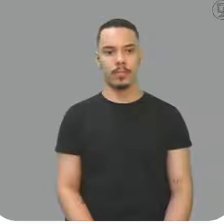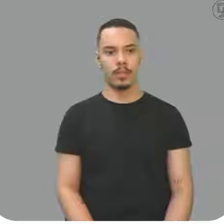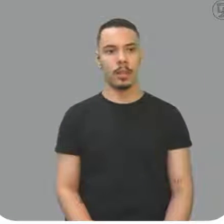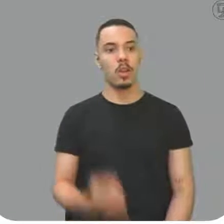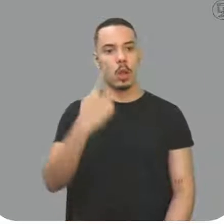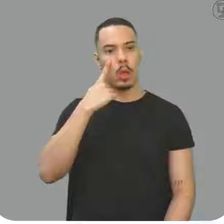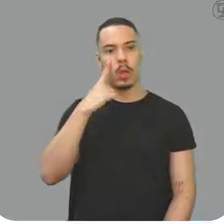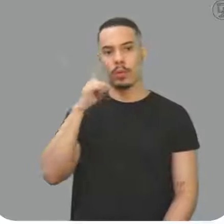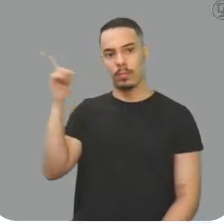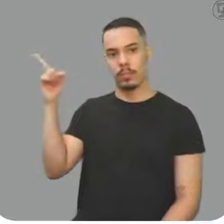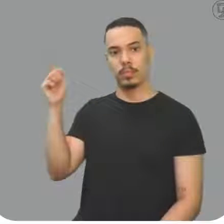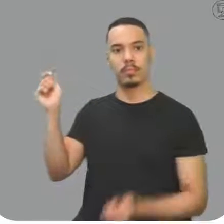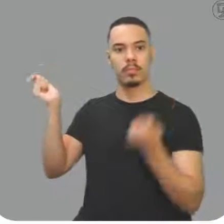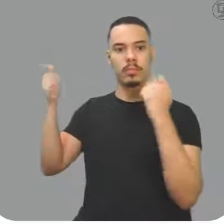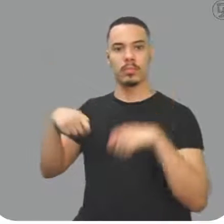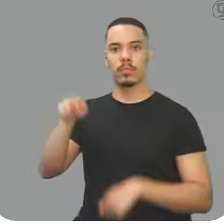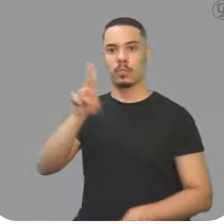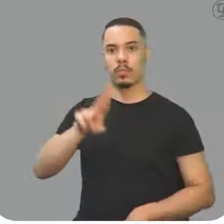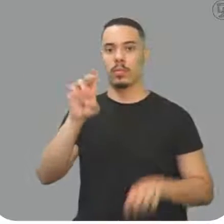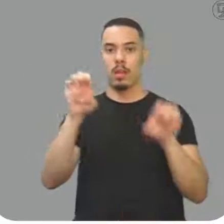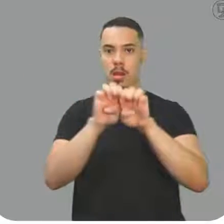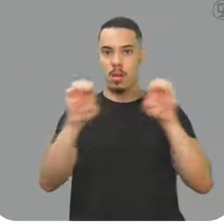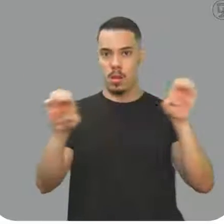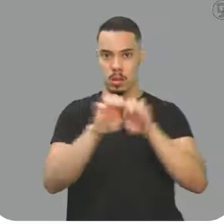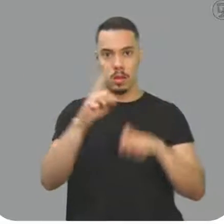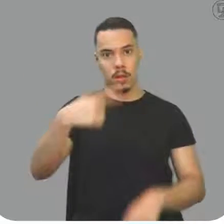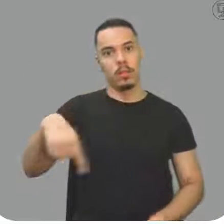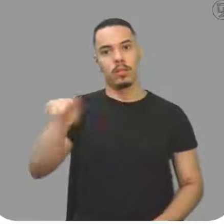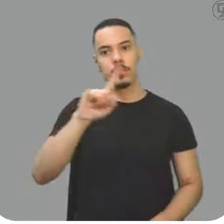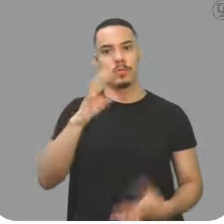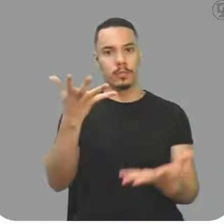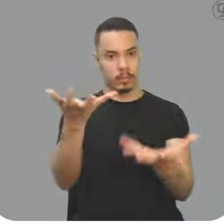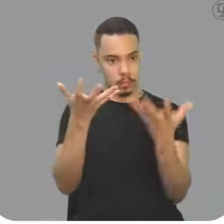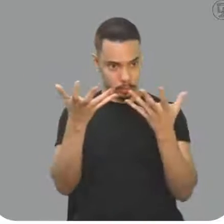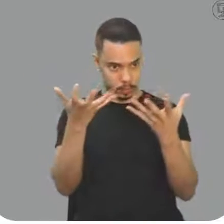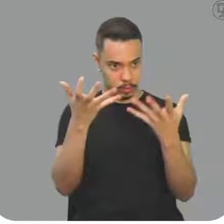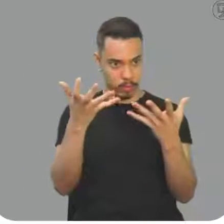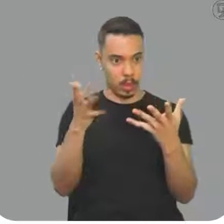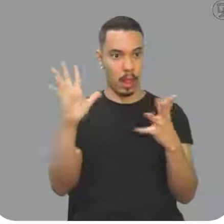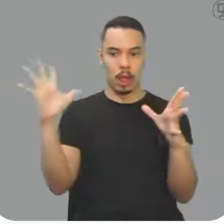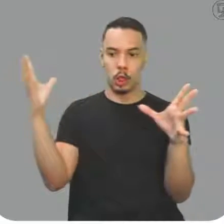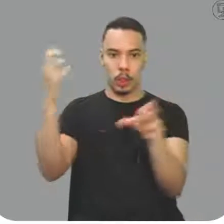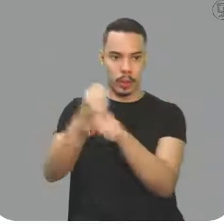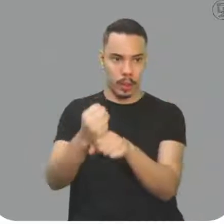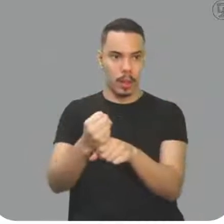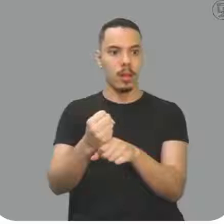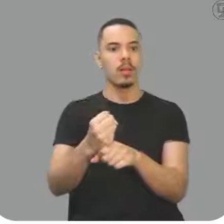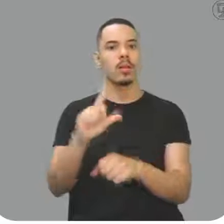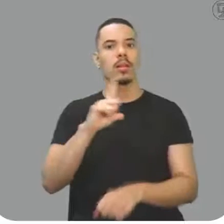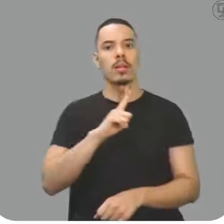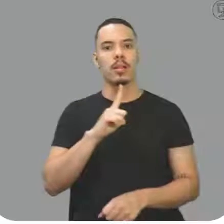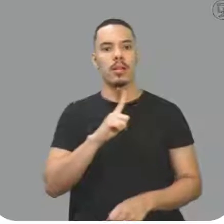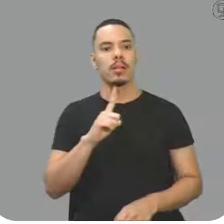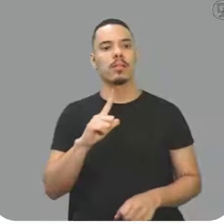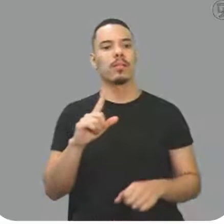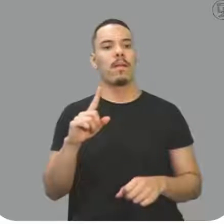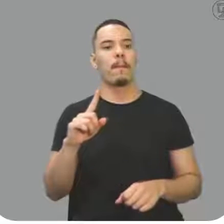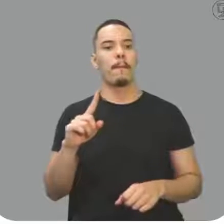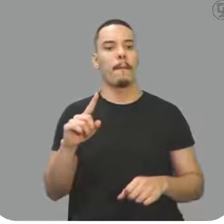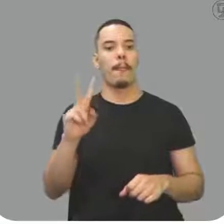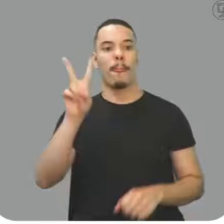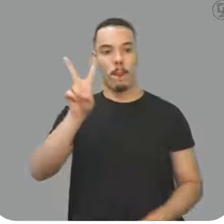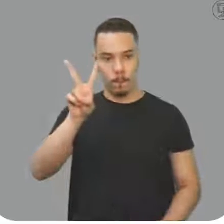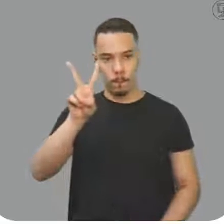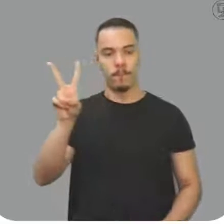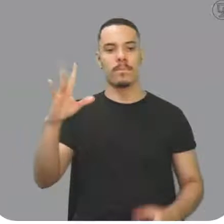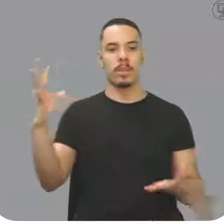Olha aí, pode usar essa equação, se você quiser, essa total, pode pegar só o delta V e somar com o